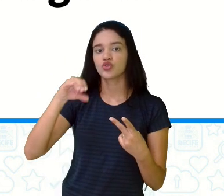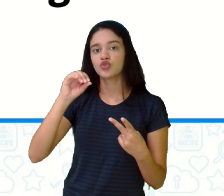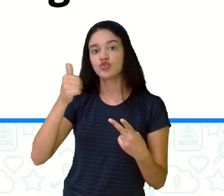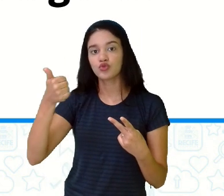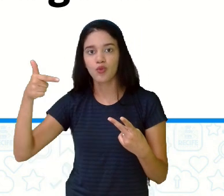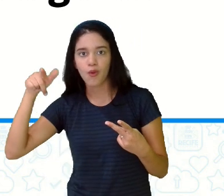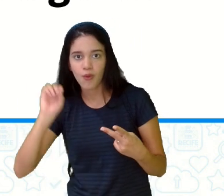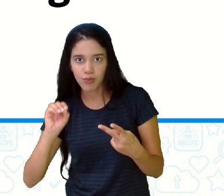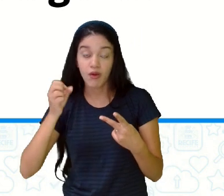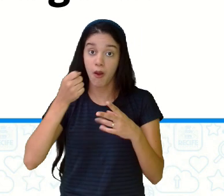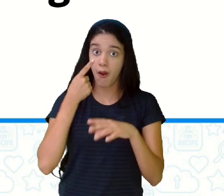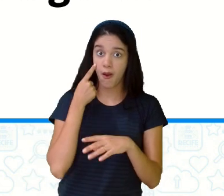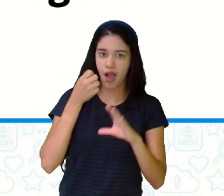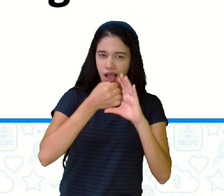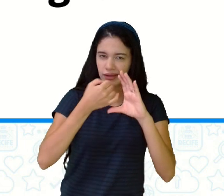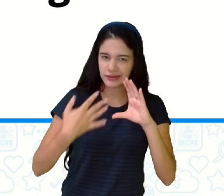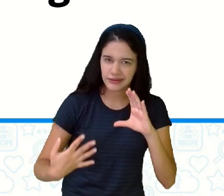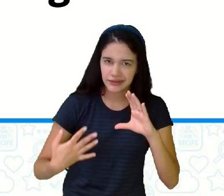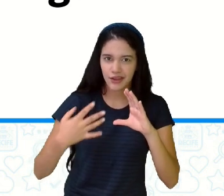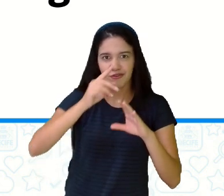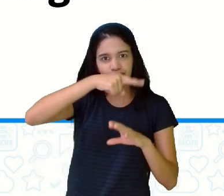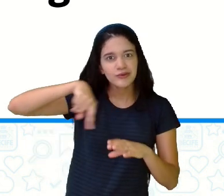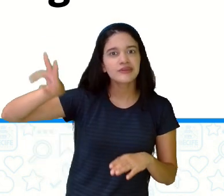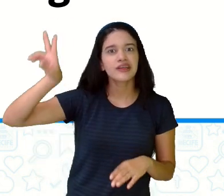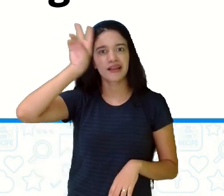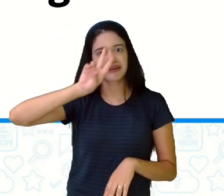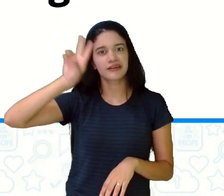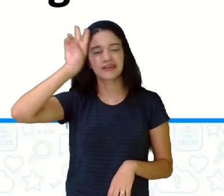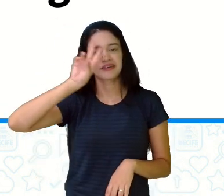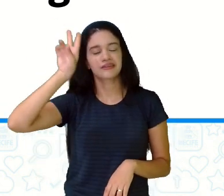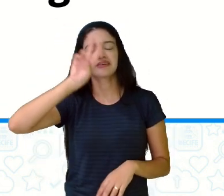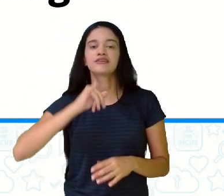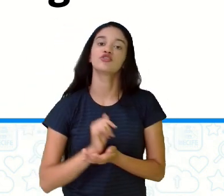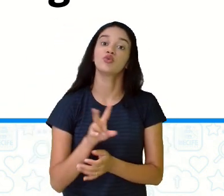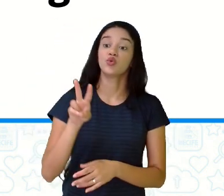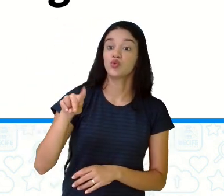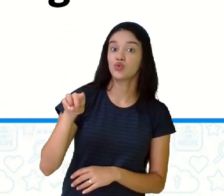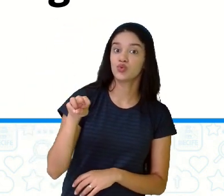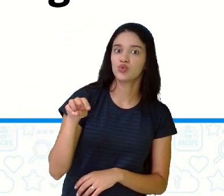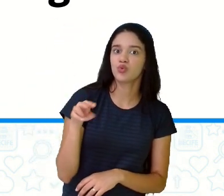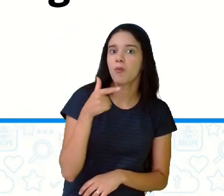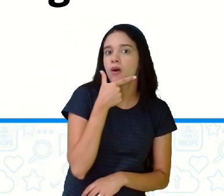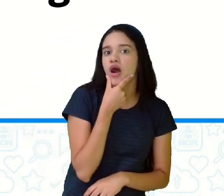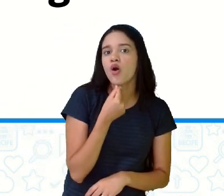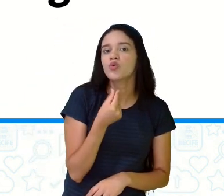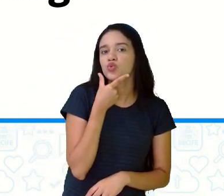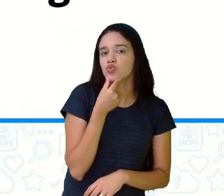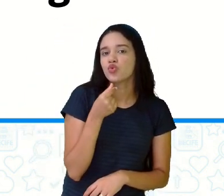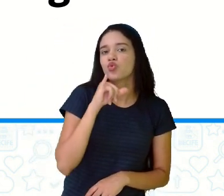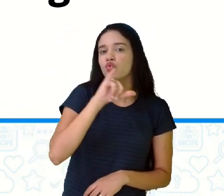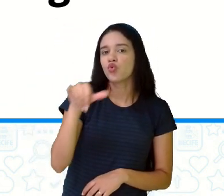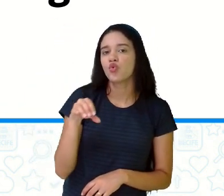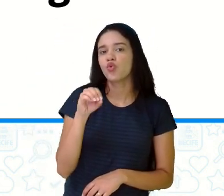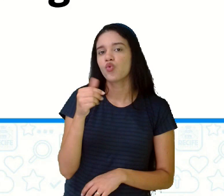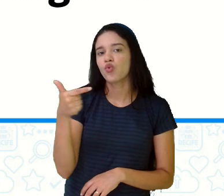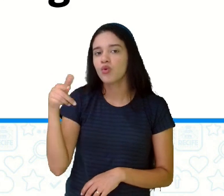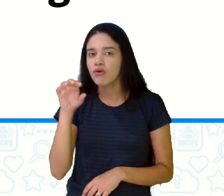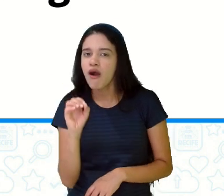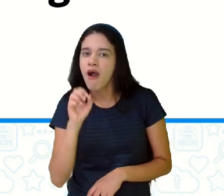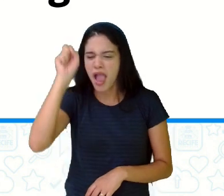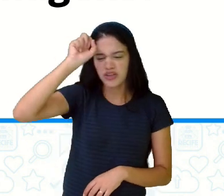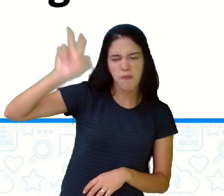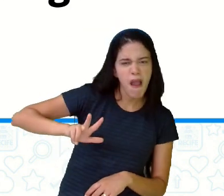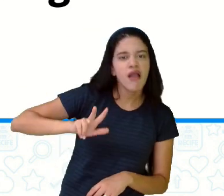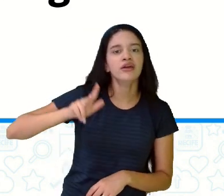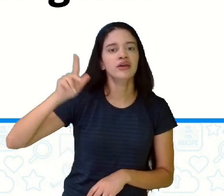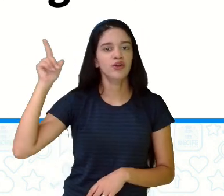As características. Vocês lembram o João, né? O João e Maria, o irmão. João, ele é bem esperto. E por conta da sua esperteza. Ele